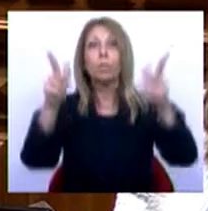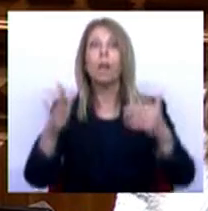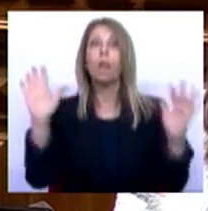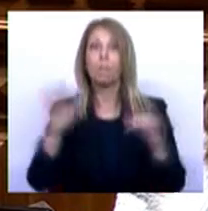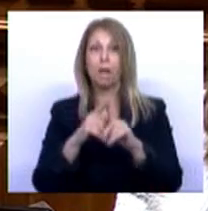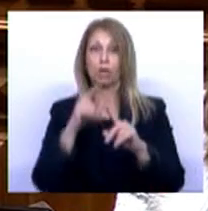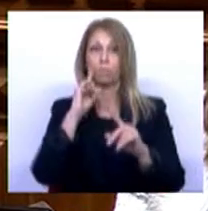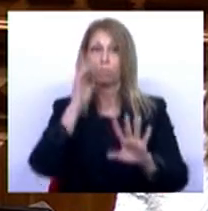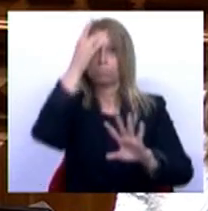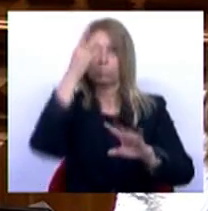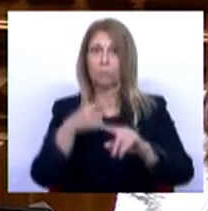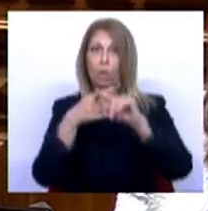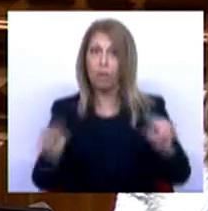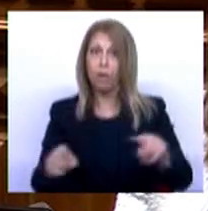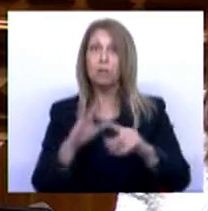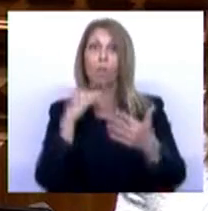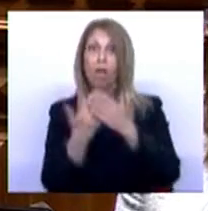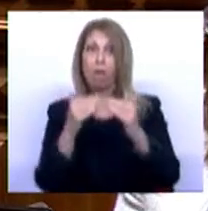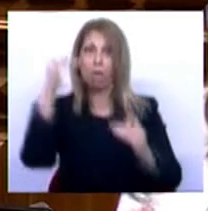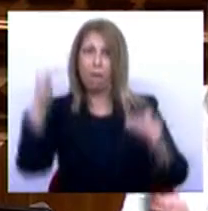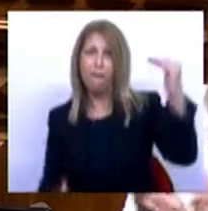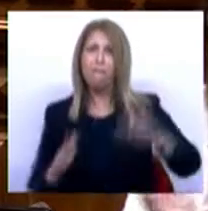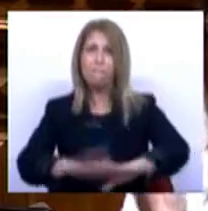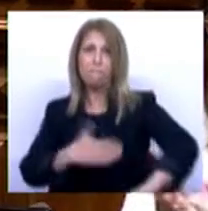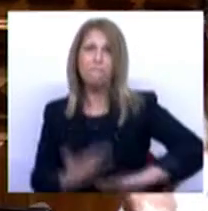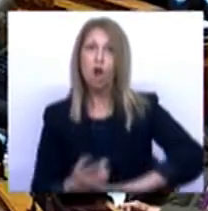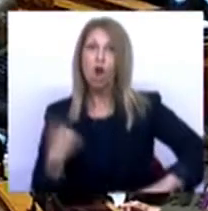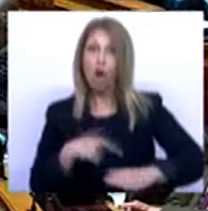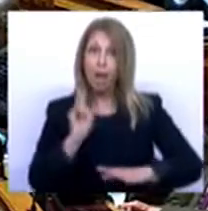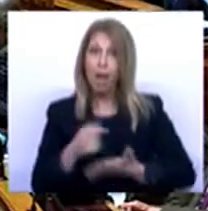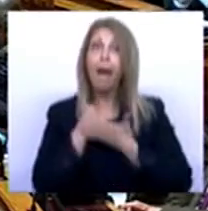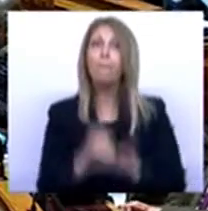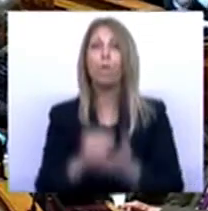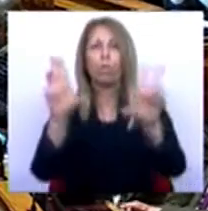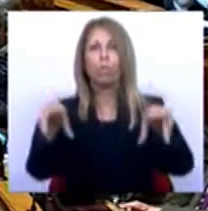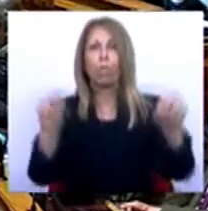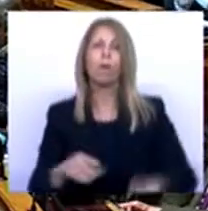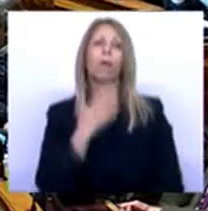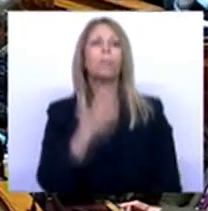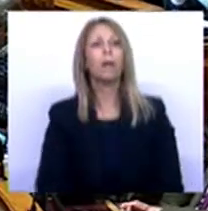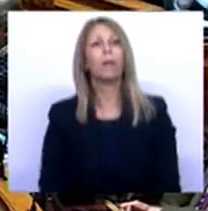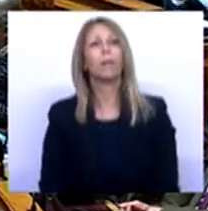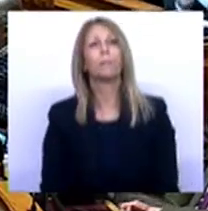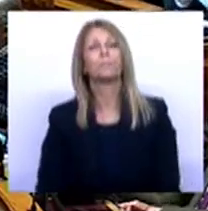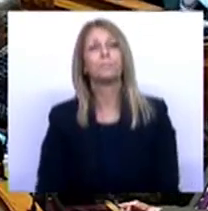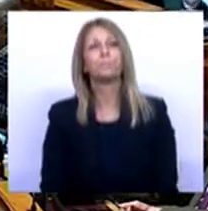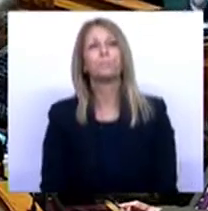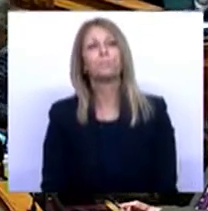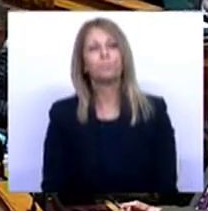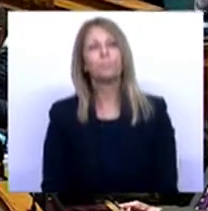sociais, essa nunca iremos subscrever. Muito obrigado. Obrigado. Obrigado. Obrigado. Obrigado.